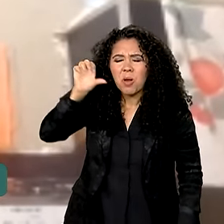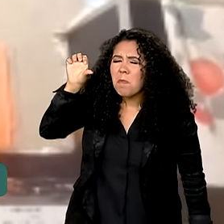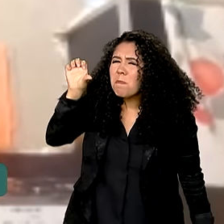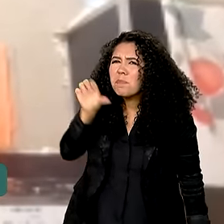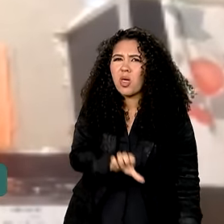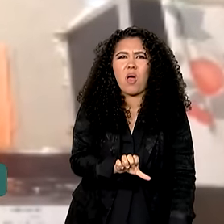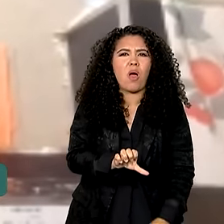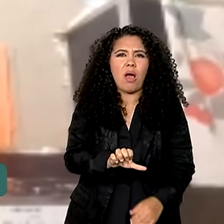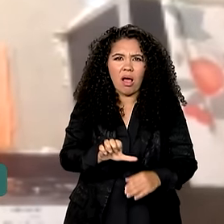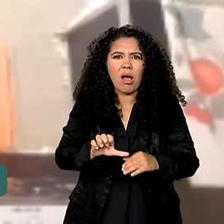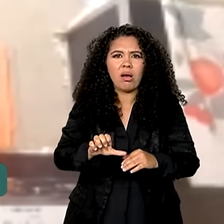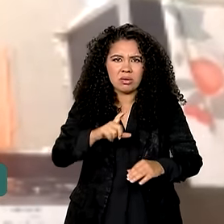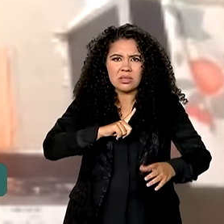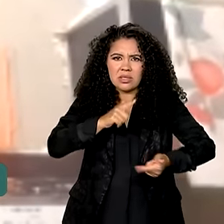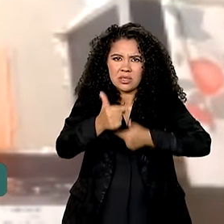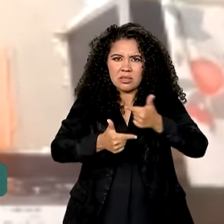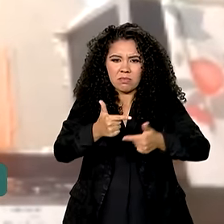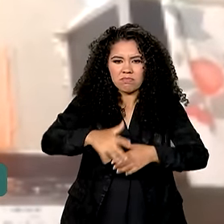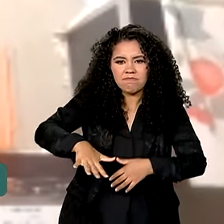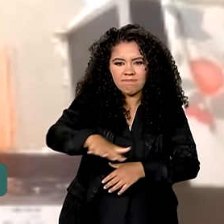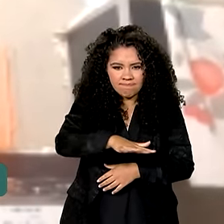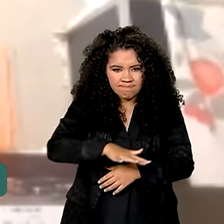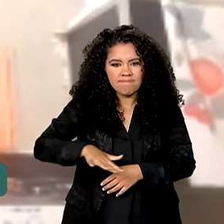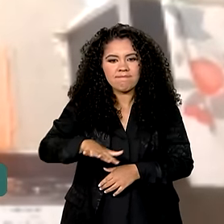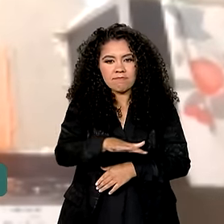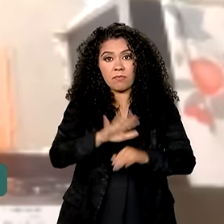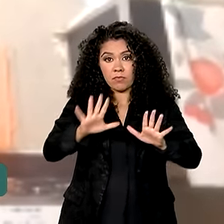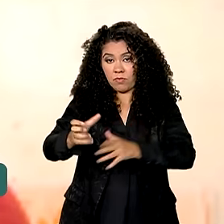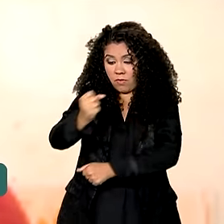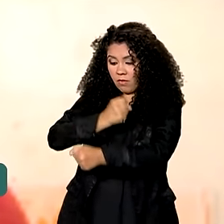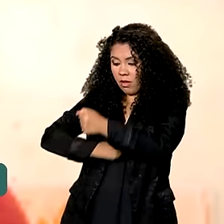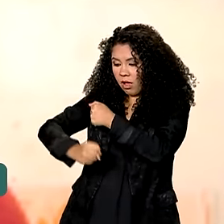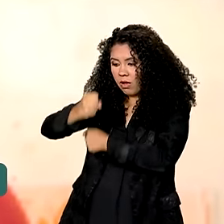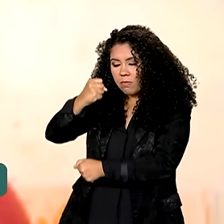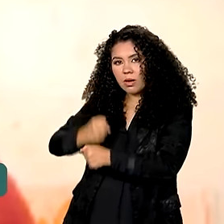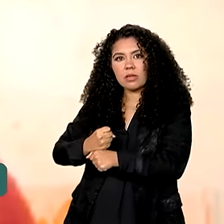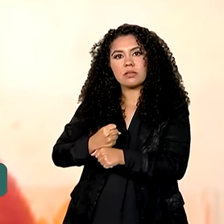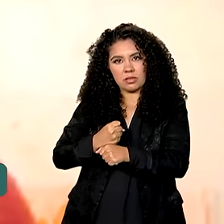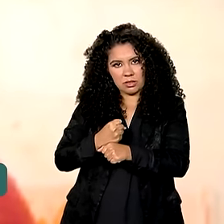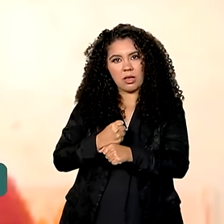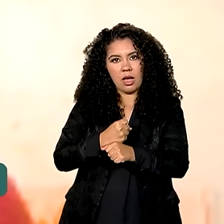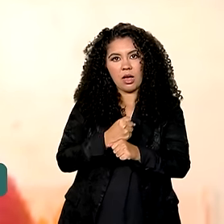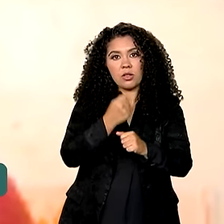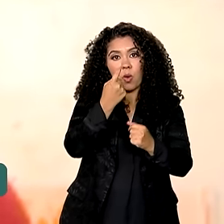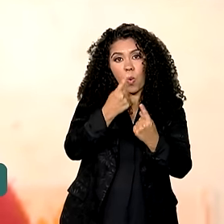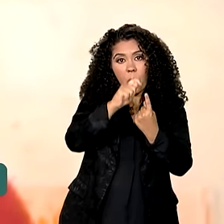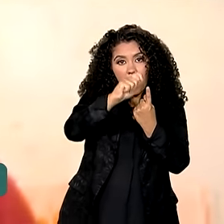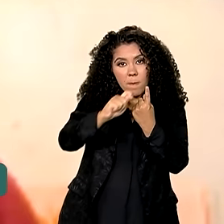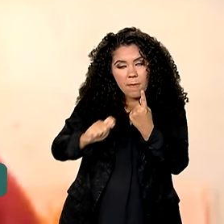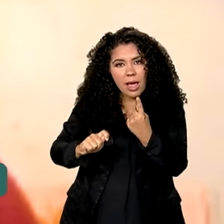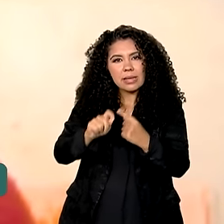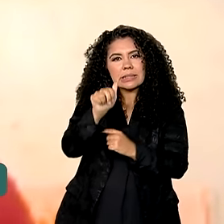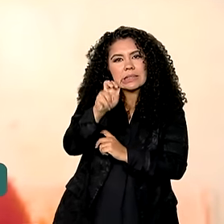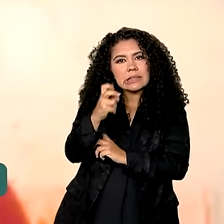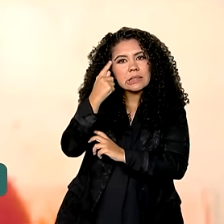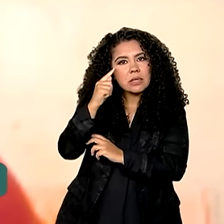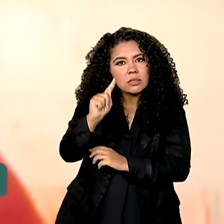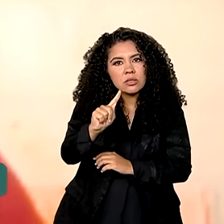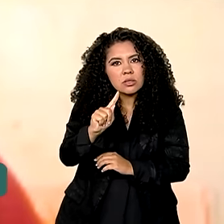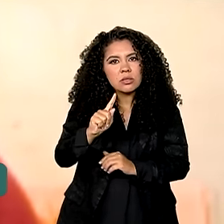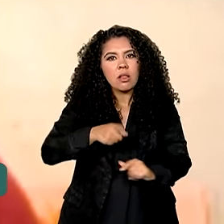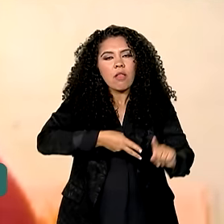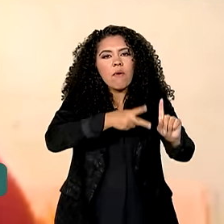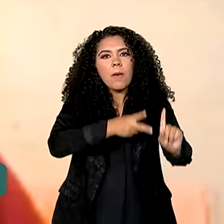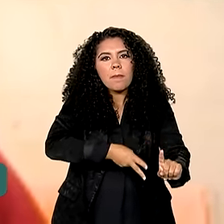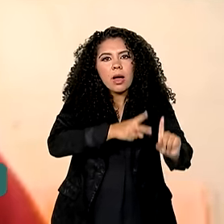antes de trabalhar no próprio negócio. No ano passado, durante um mês e 15 dias, ele foi mantido em uma